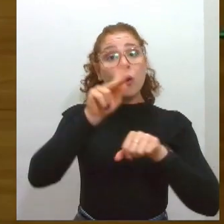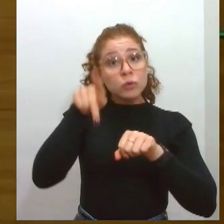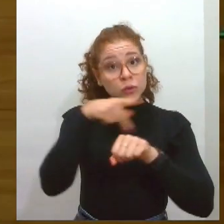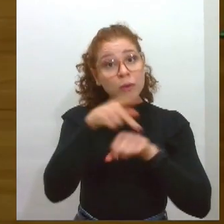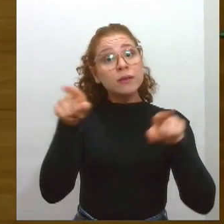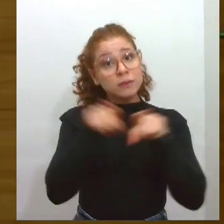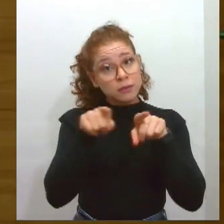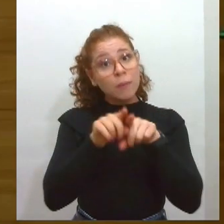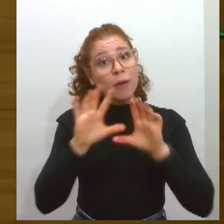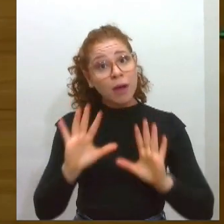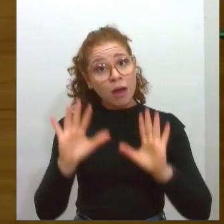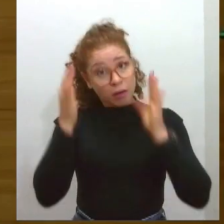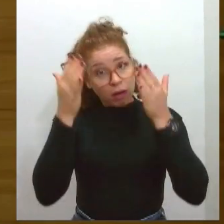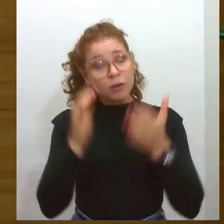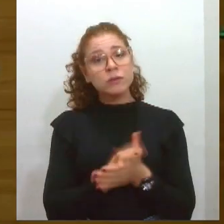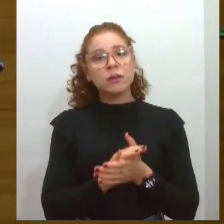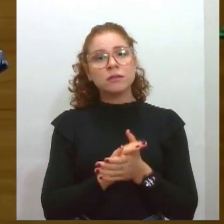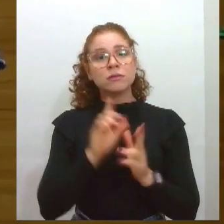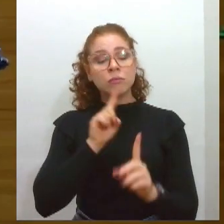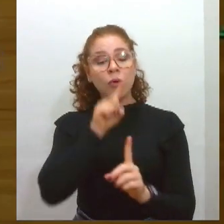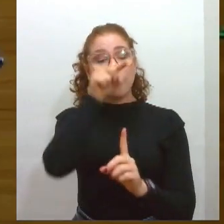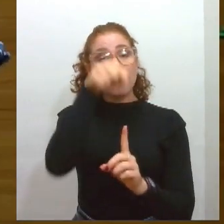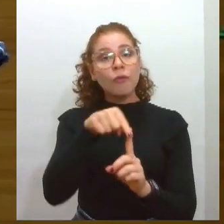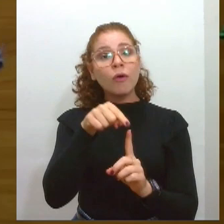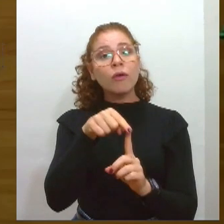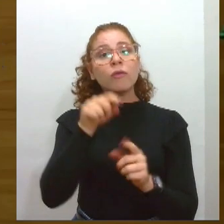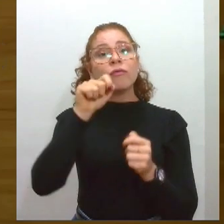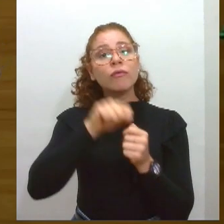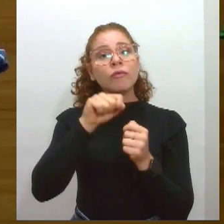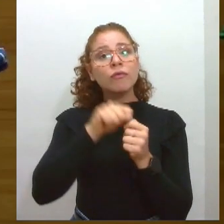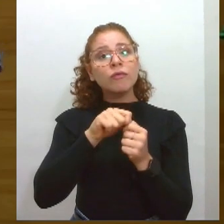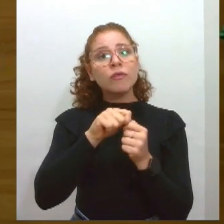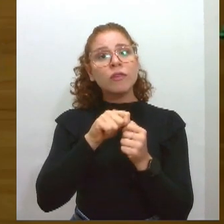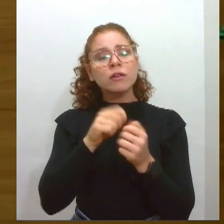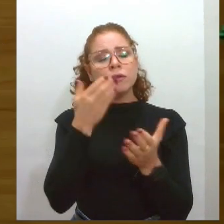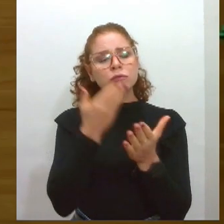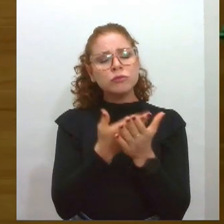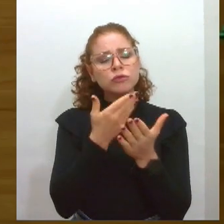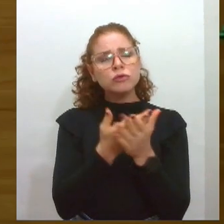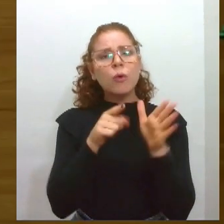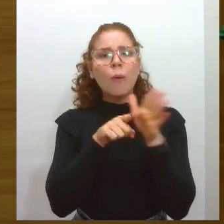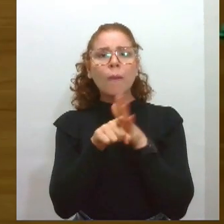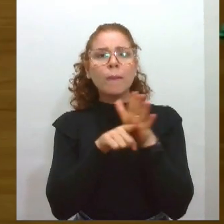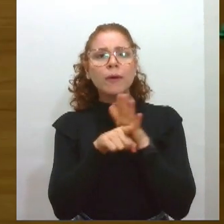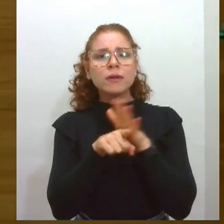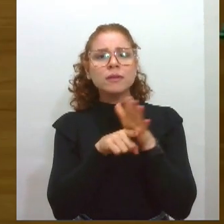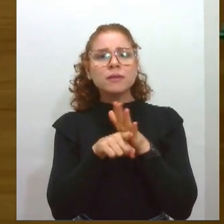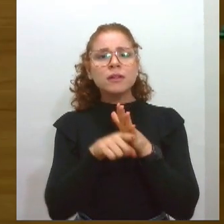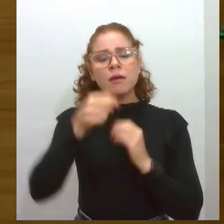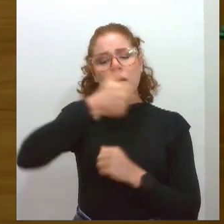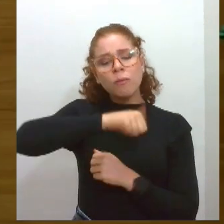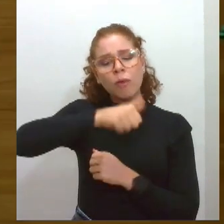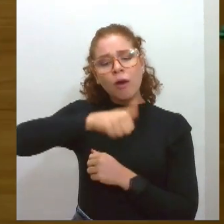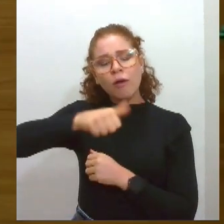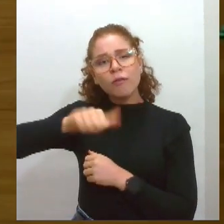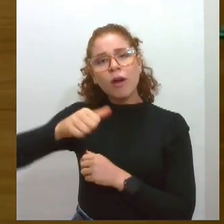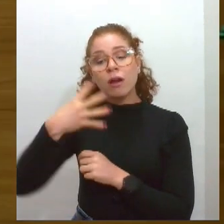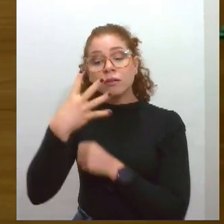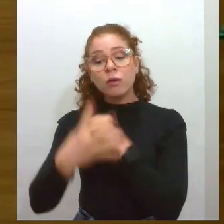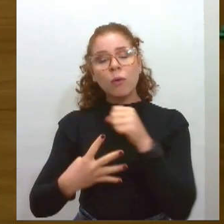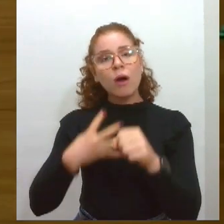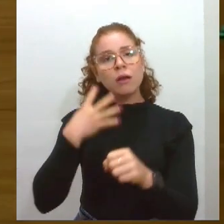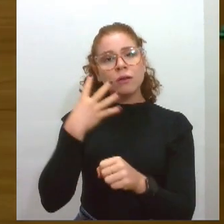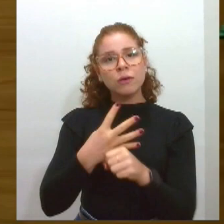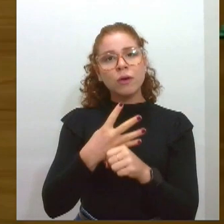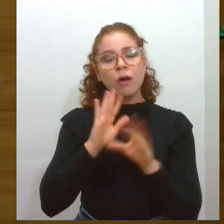E esse intuito de fazer esse estudo, essa pesquisa, essa análise ao longo desses quatro anos justamente visa para saber essa